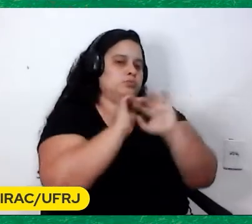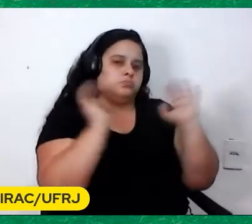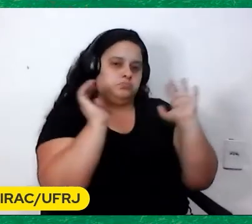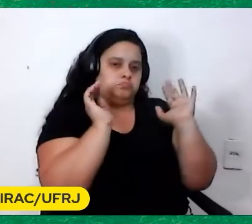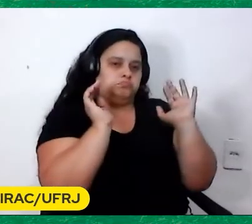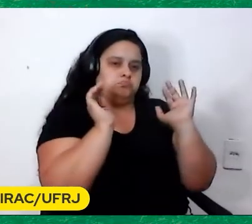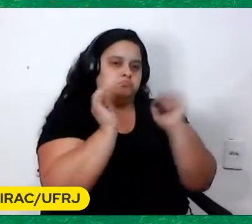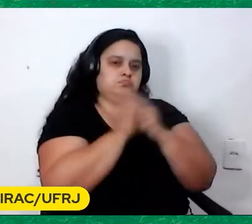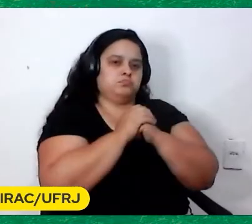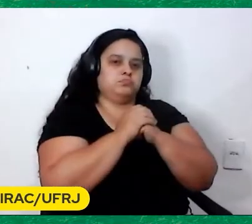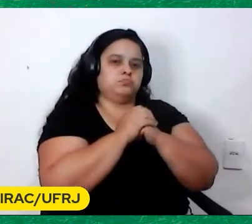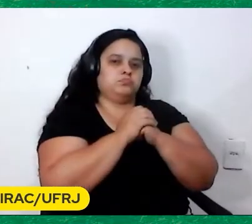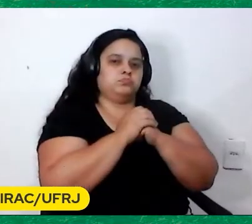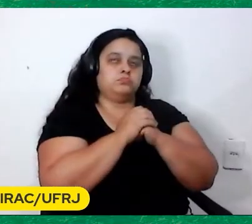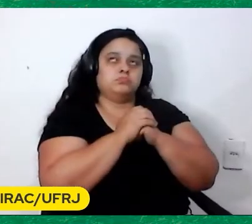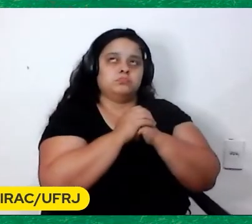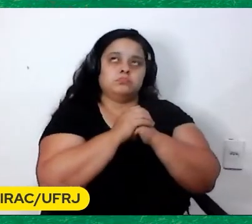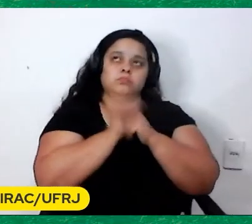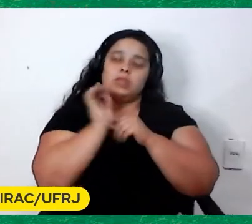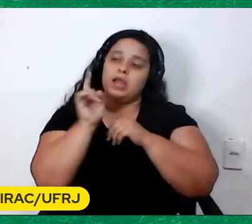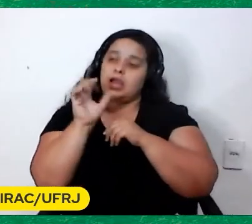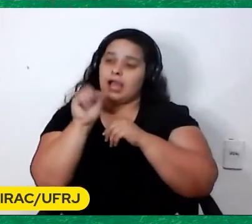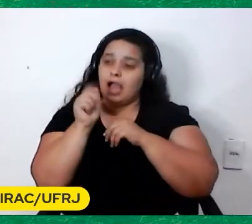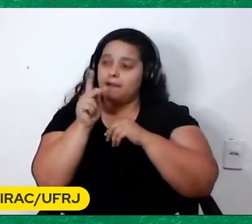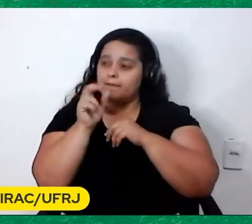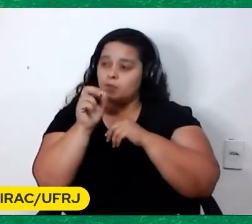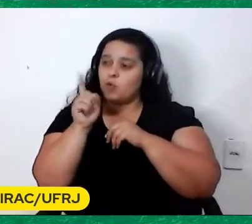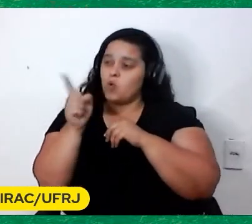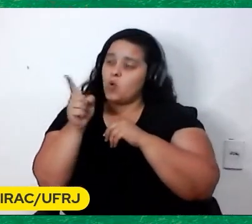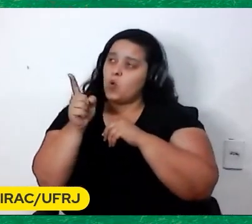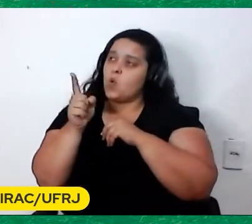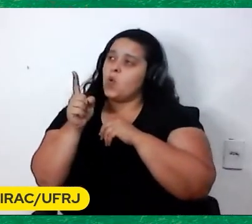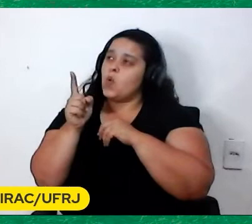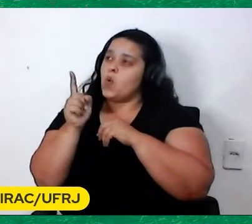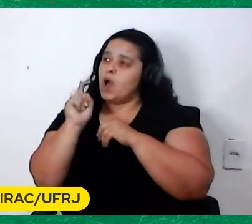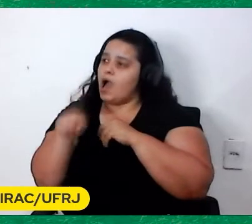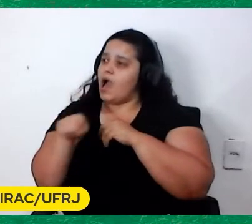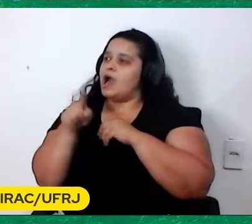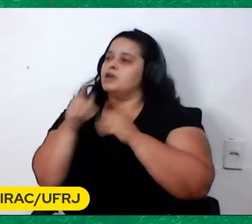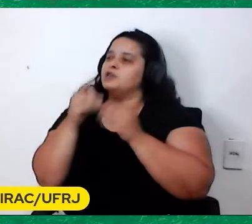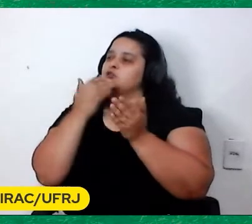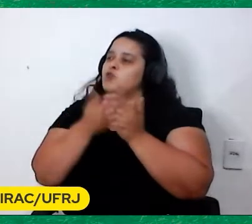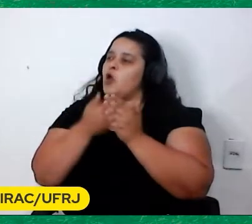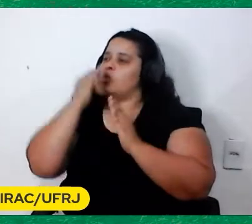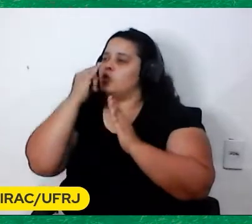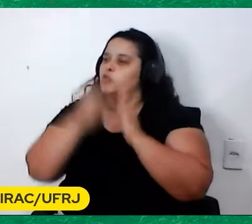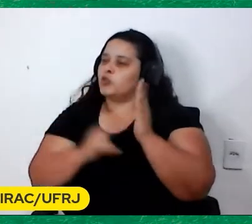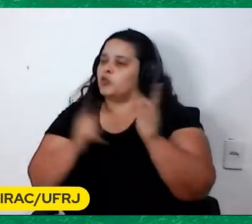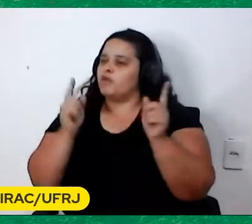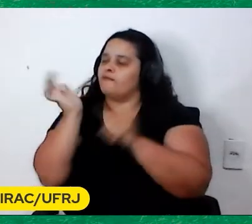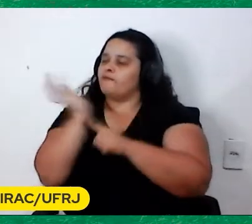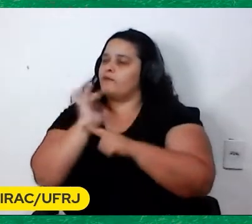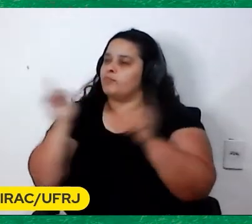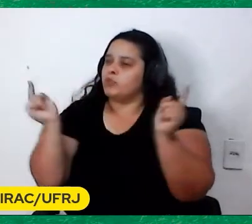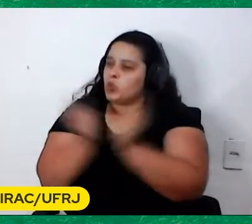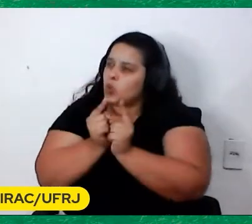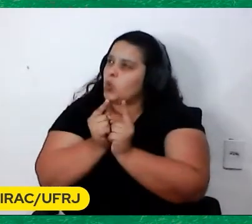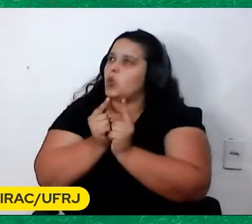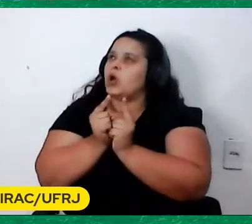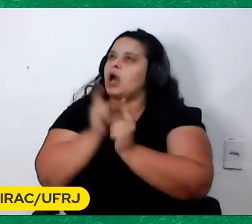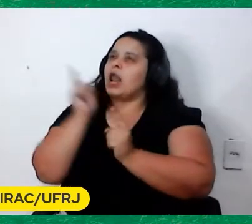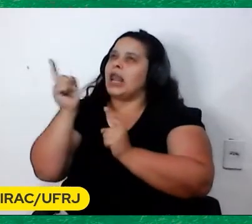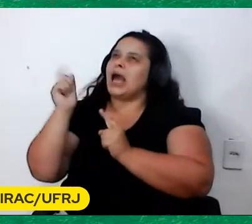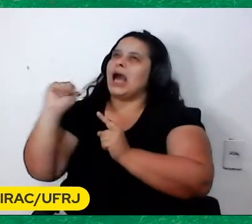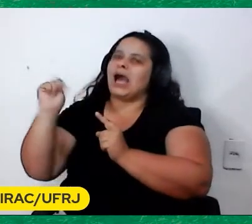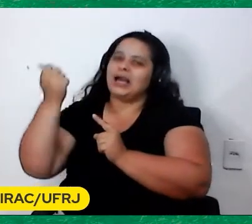Pois é O Capô Ele passou Pela escola De documentários Do Fernando Birre Na Argentina